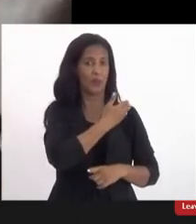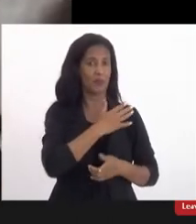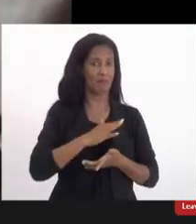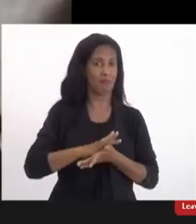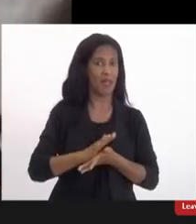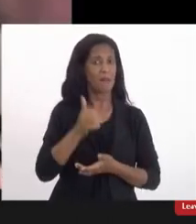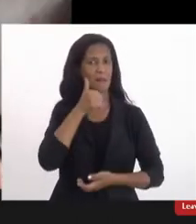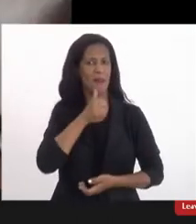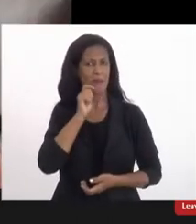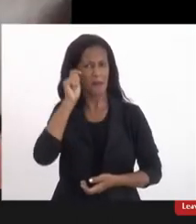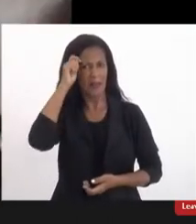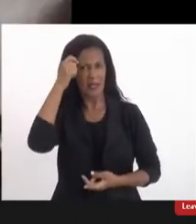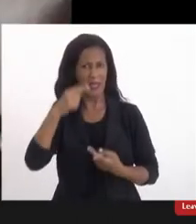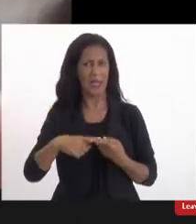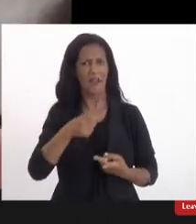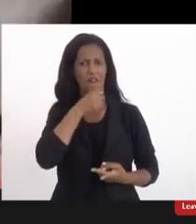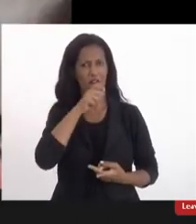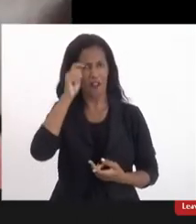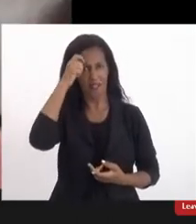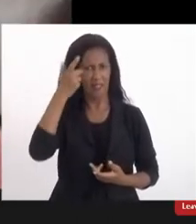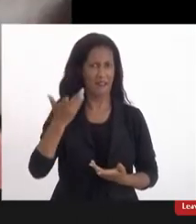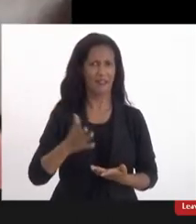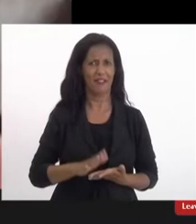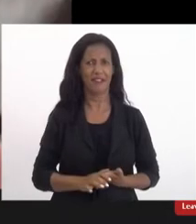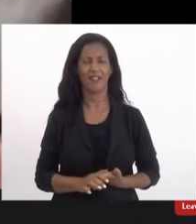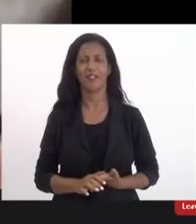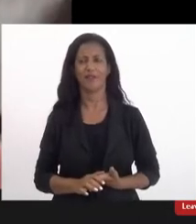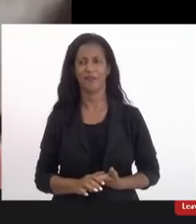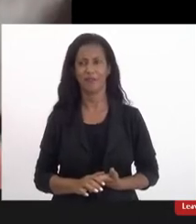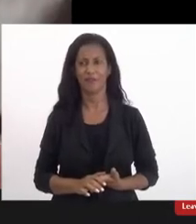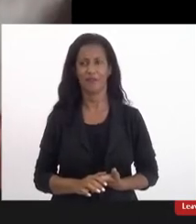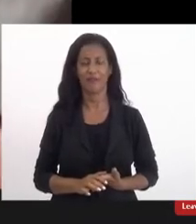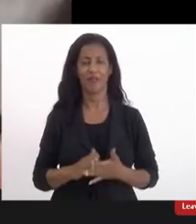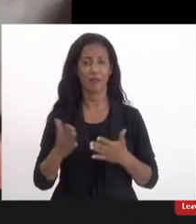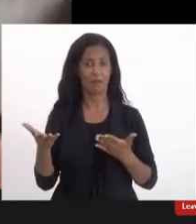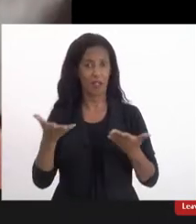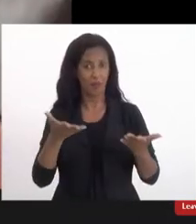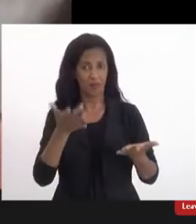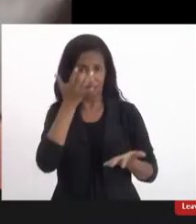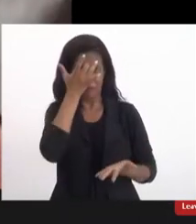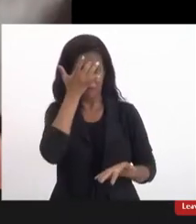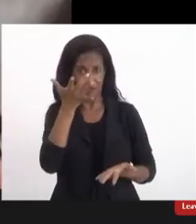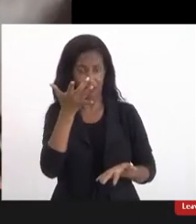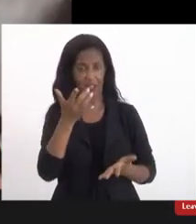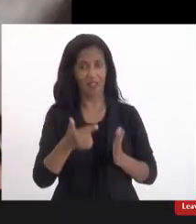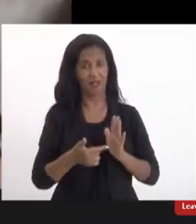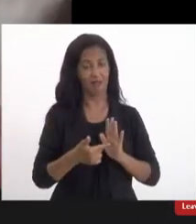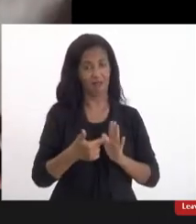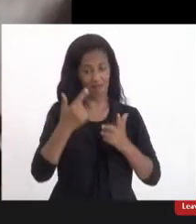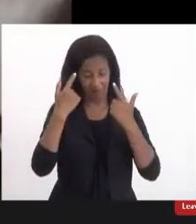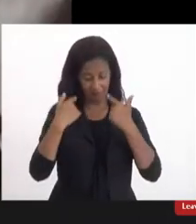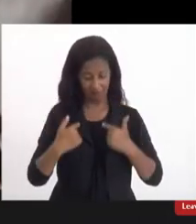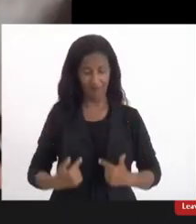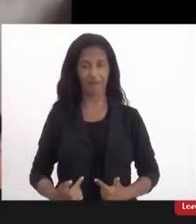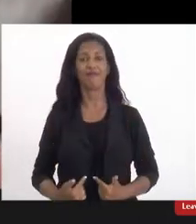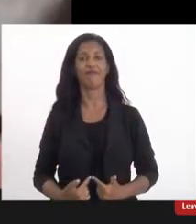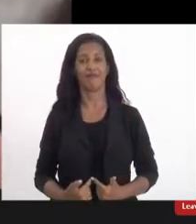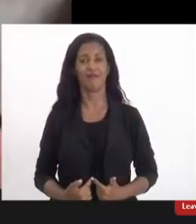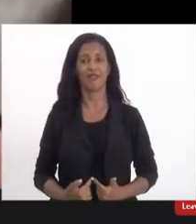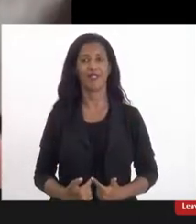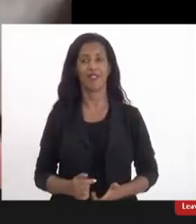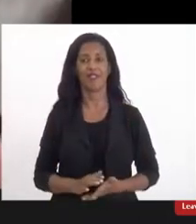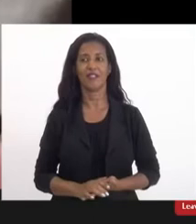a minha mãe é negra minha avó é negra enfim mas para ficar fácil a identificação fisicamente